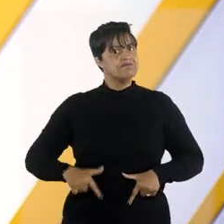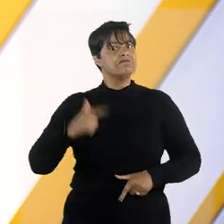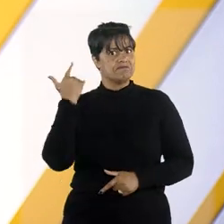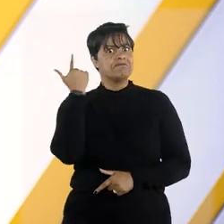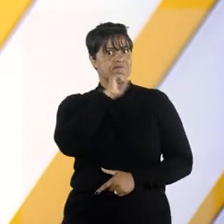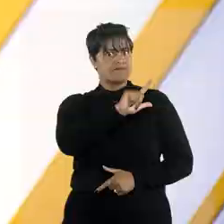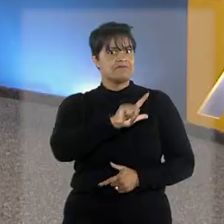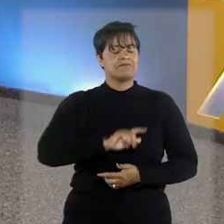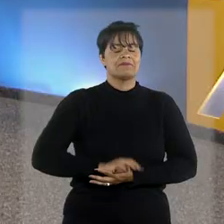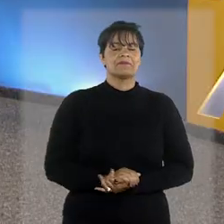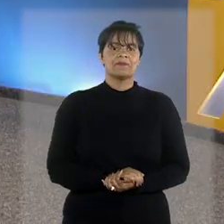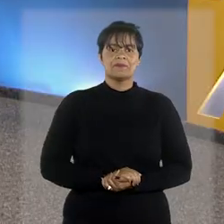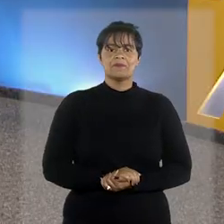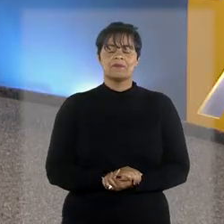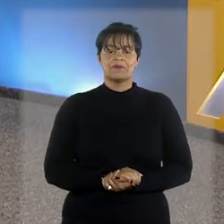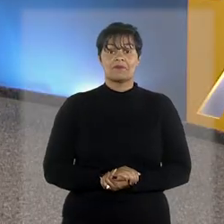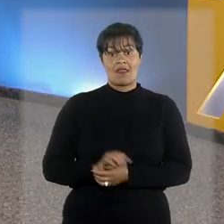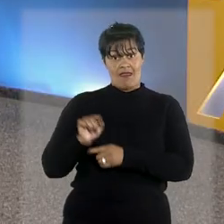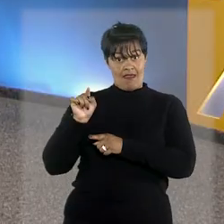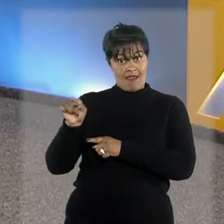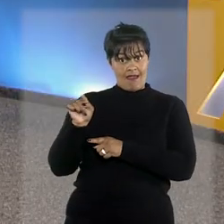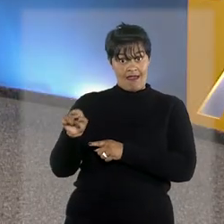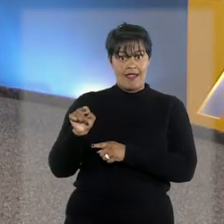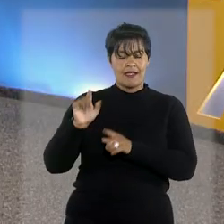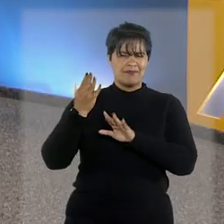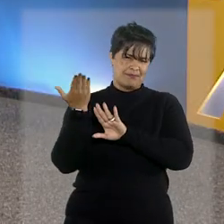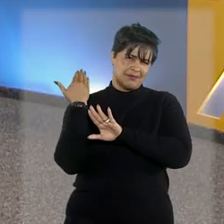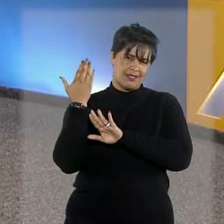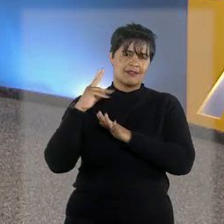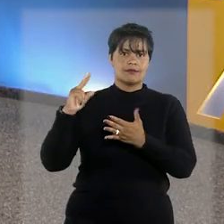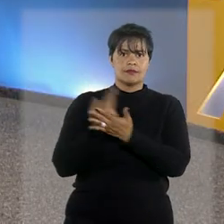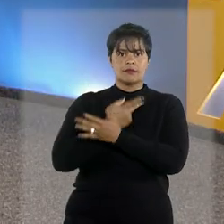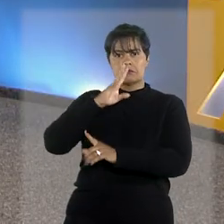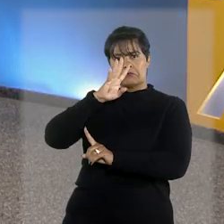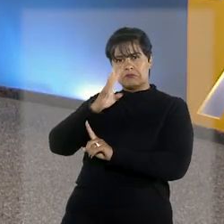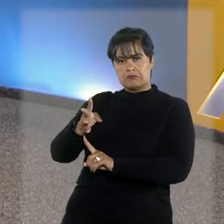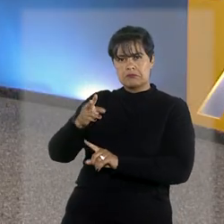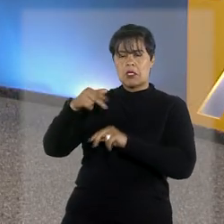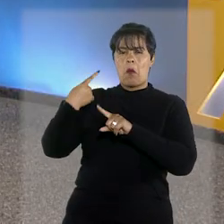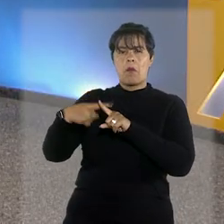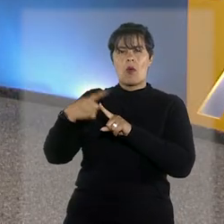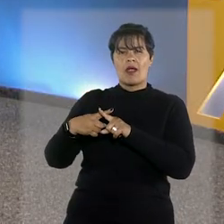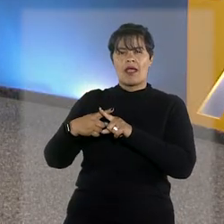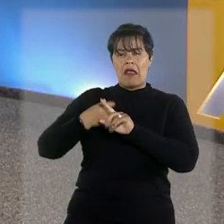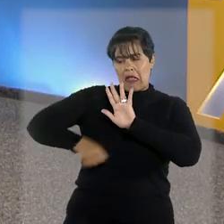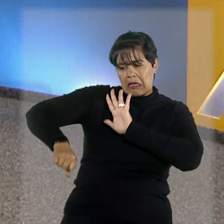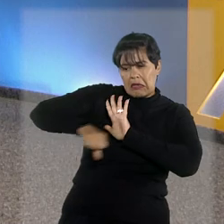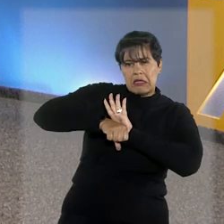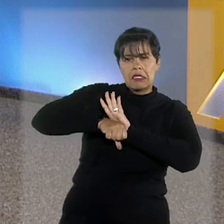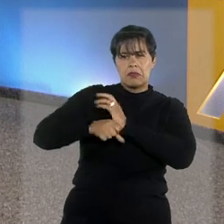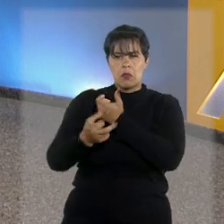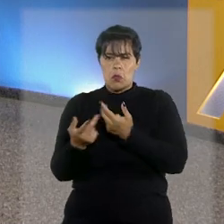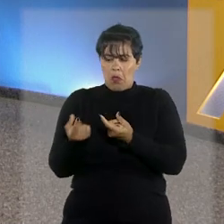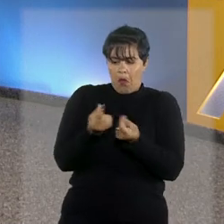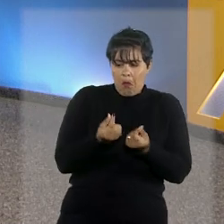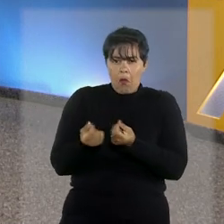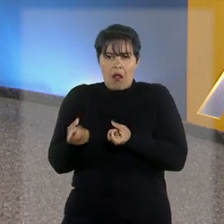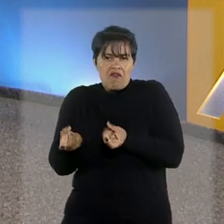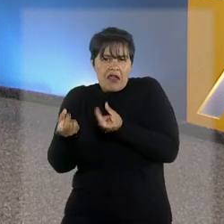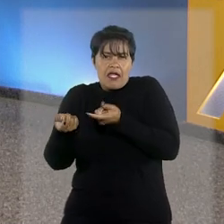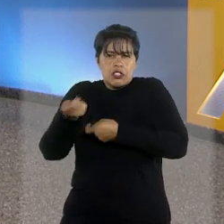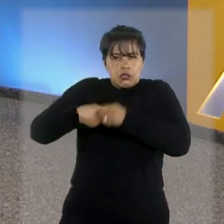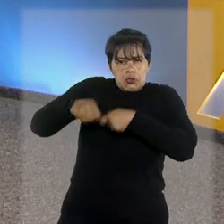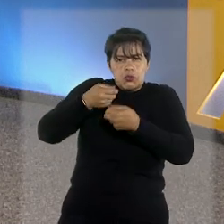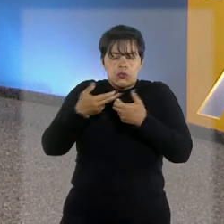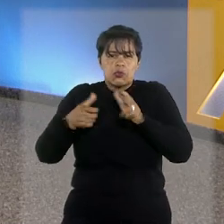da Penha. O artista havia sido condenado pelo crime de associação para o tráfico de drogas, mas a absolvição